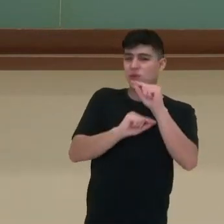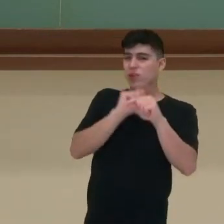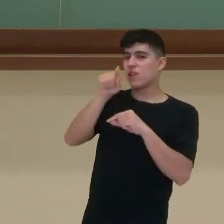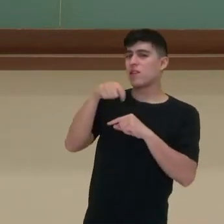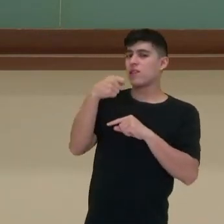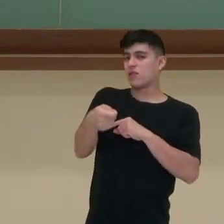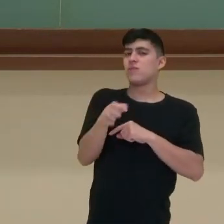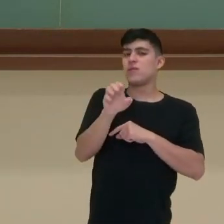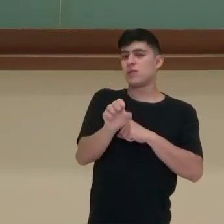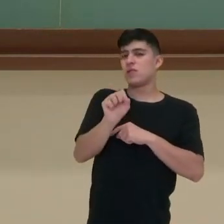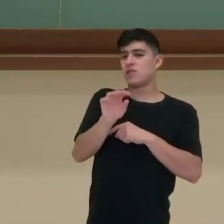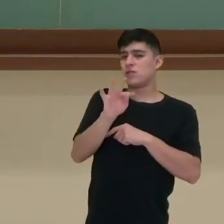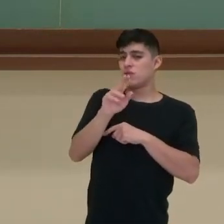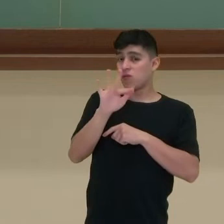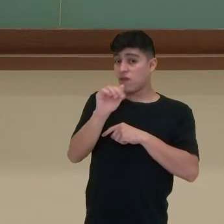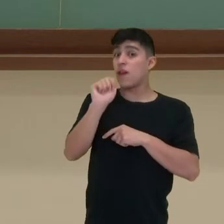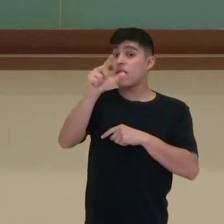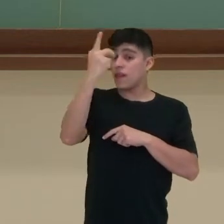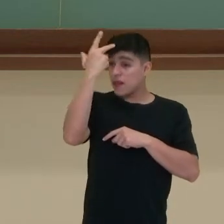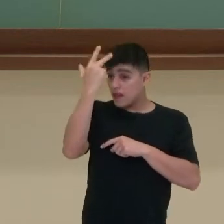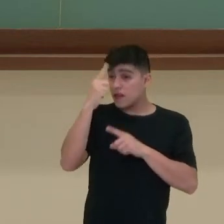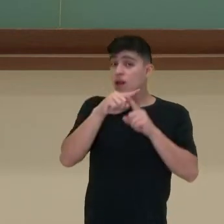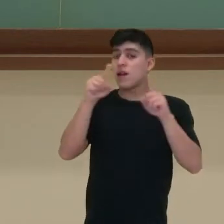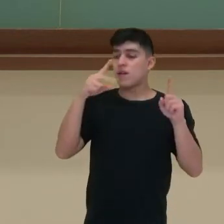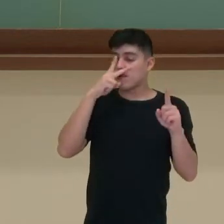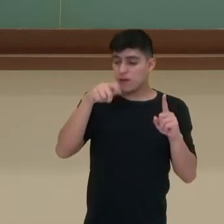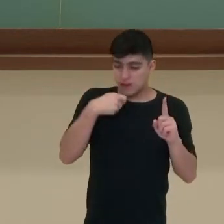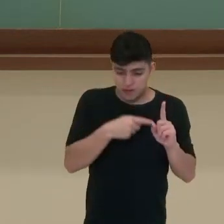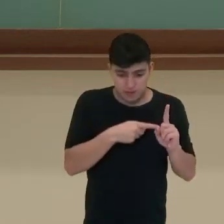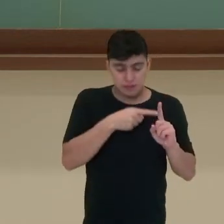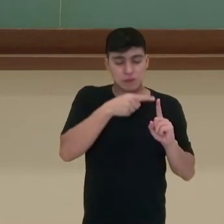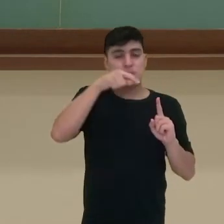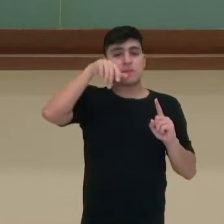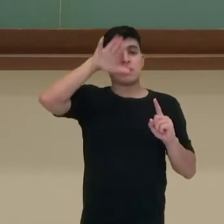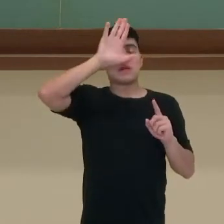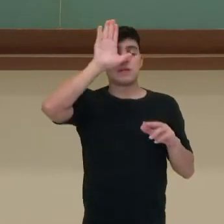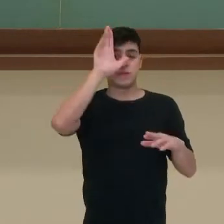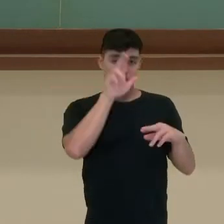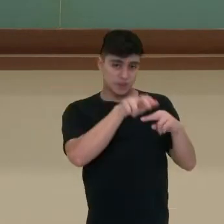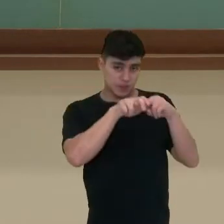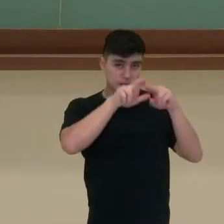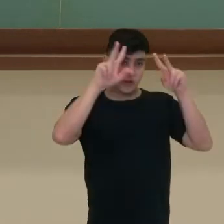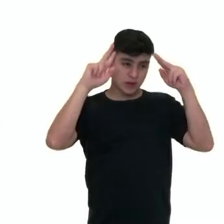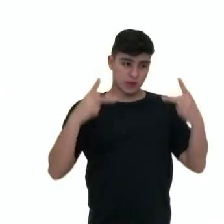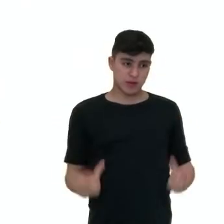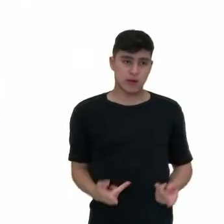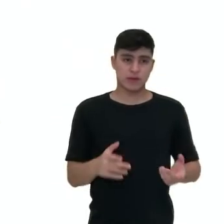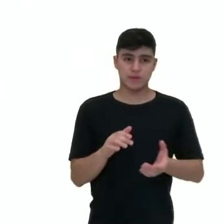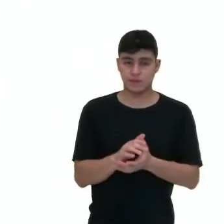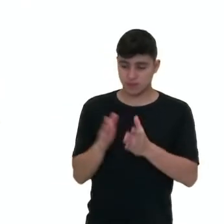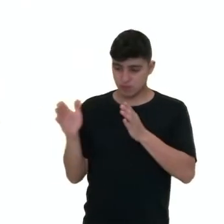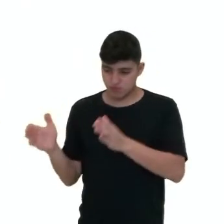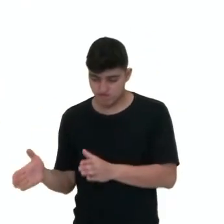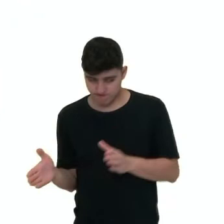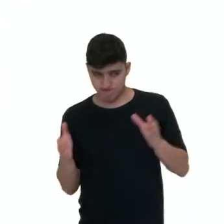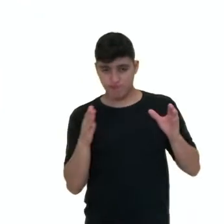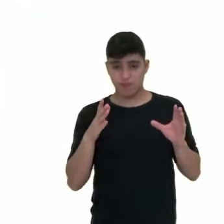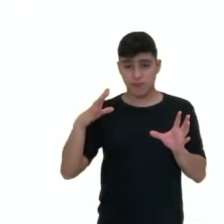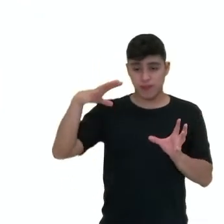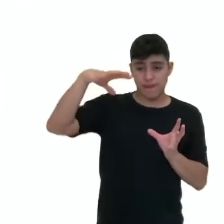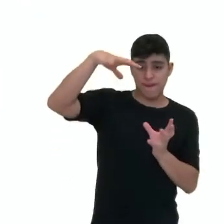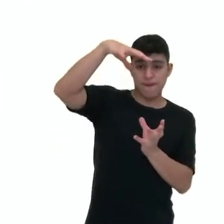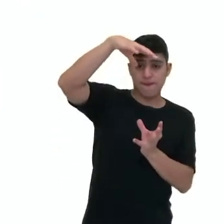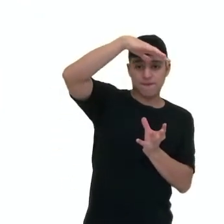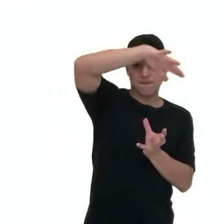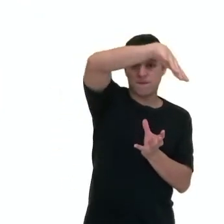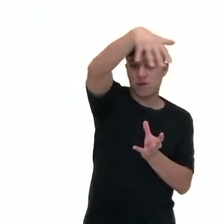fenômeno natural, só que ele tem sido intensificado por ações humanas. Destruição da camada de ozônio. Vários países